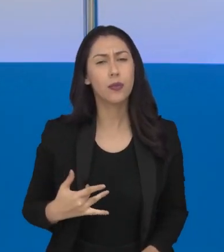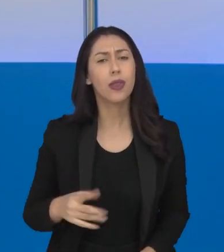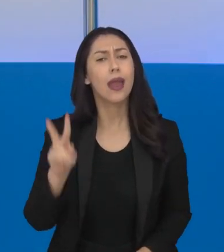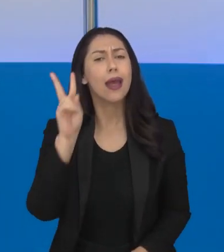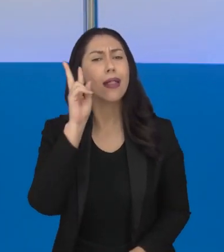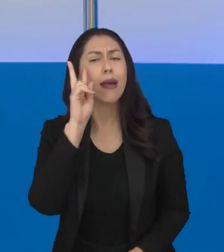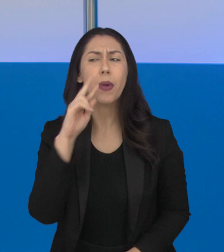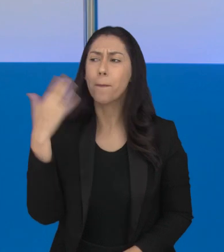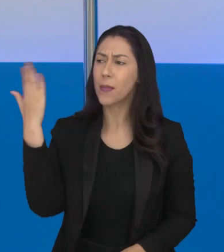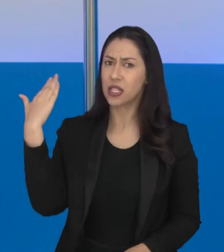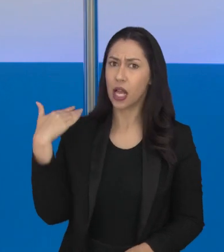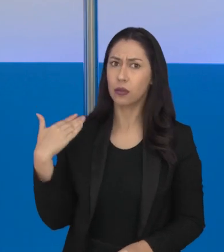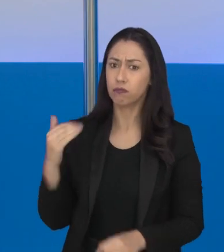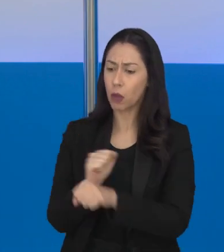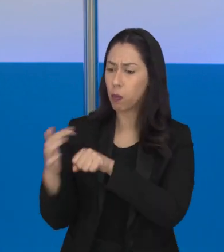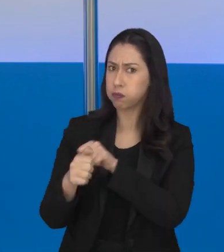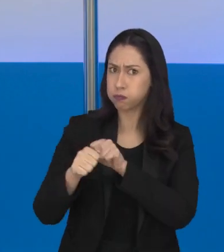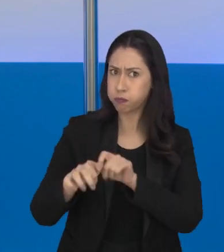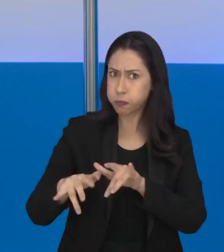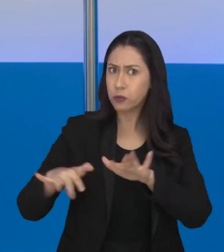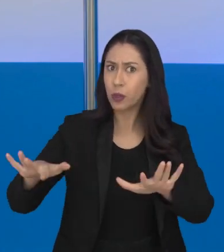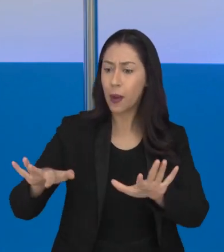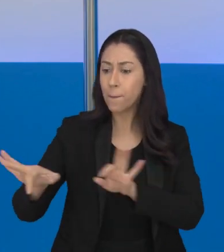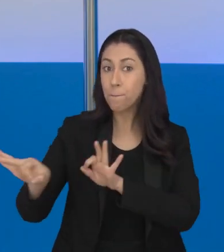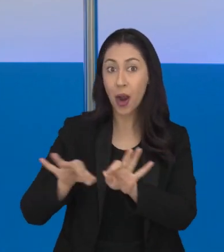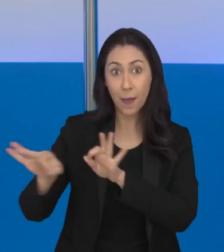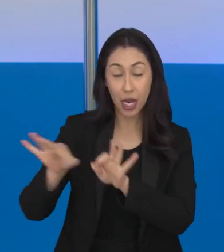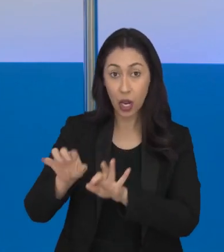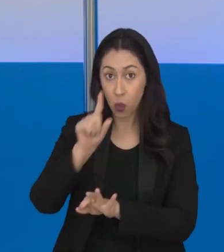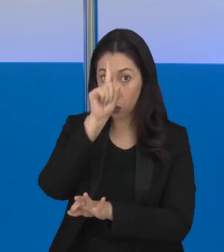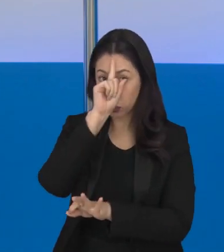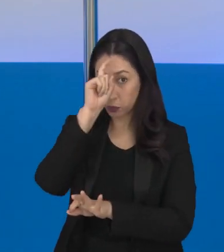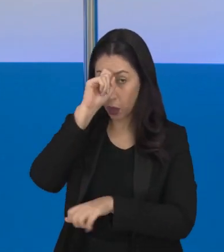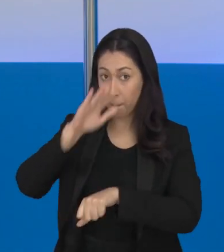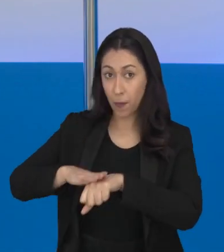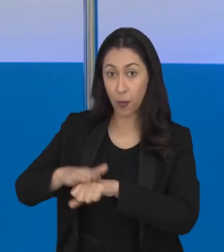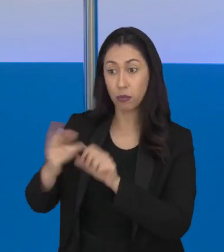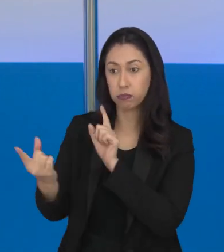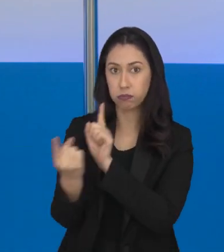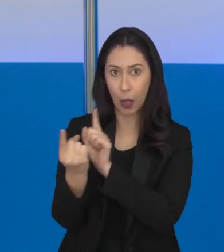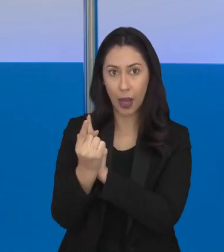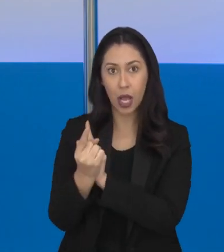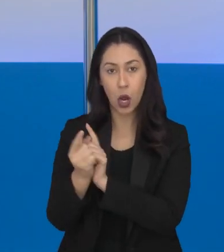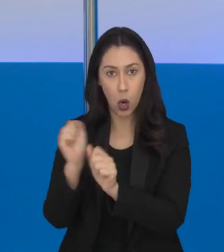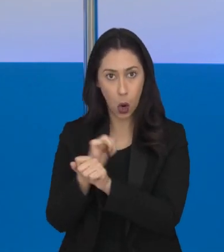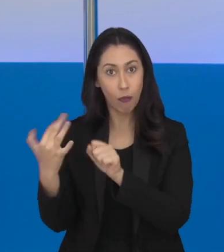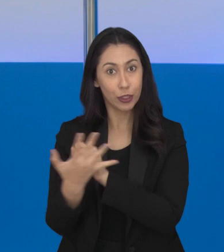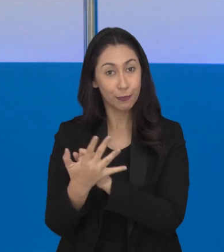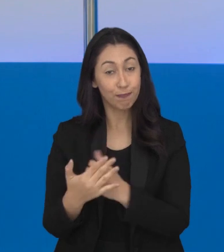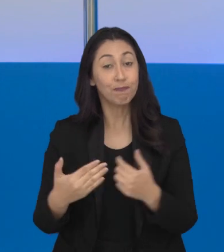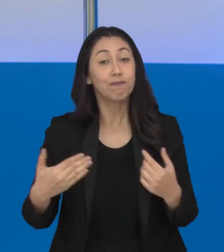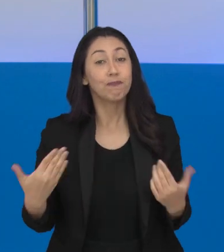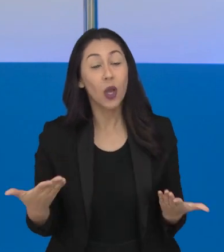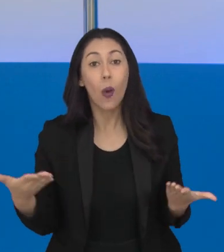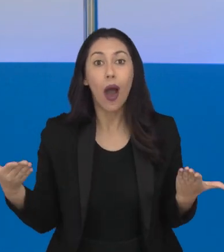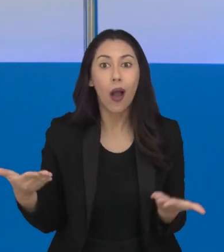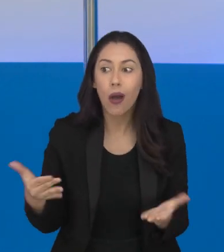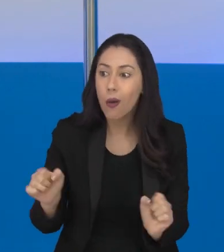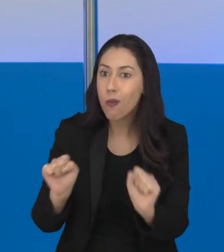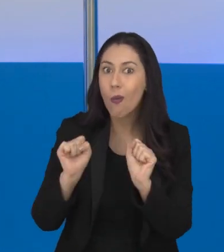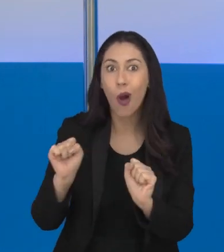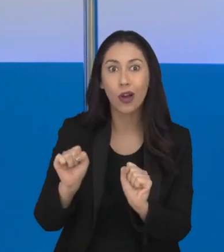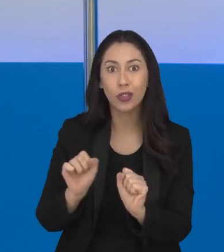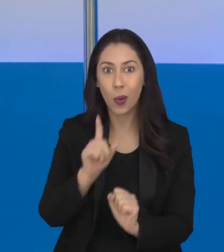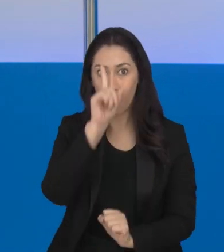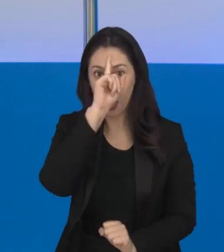Vocês lembram do Hospital de Retaguarda de São José aberto durante a pandemia de Covid-19? Pois é, ele agora pode abrigar o